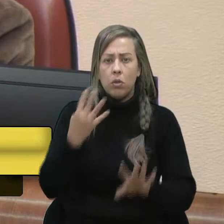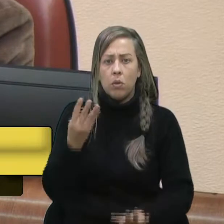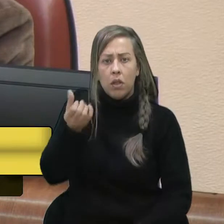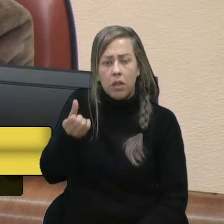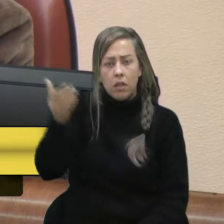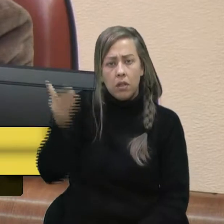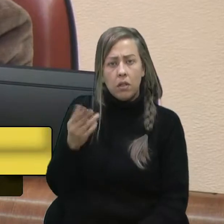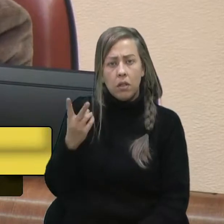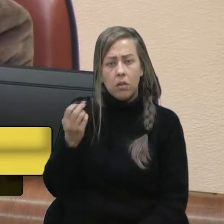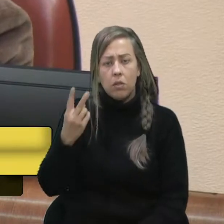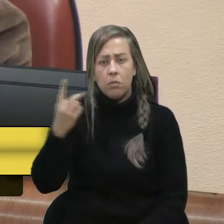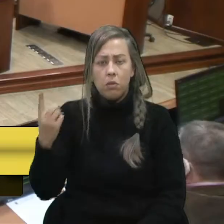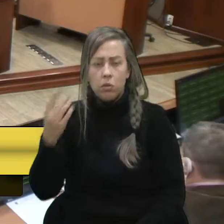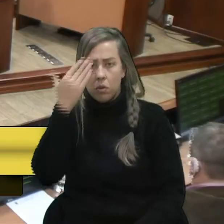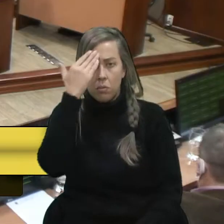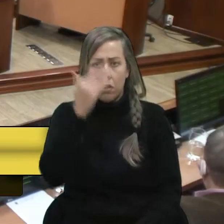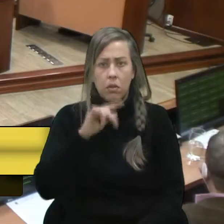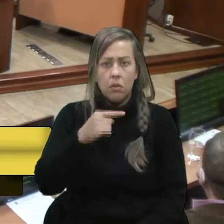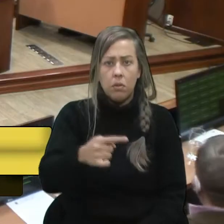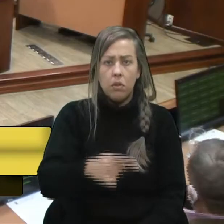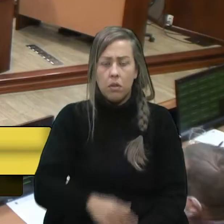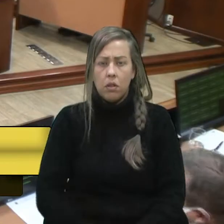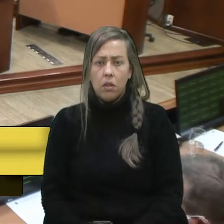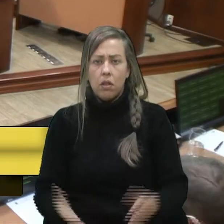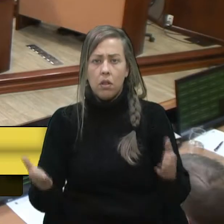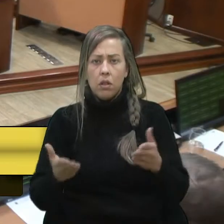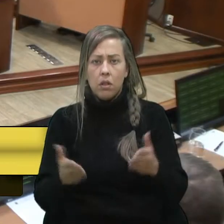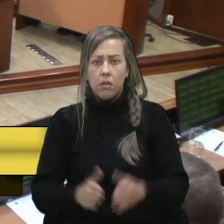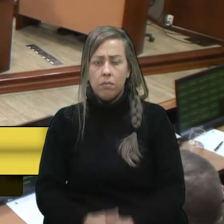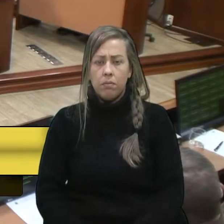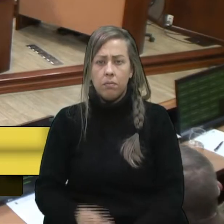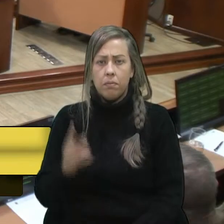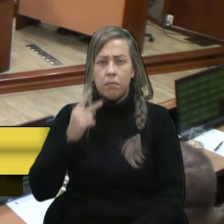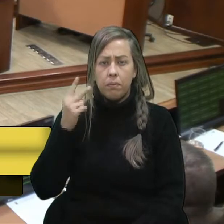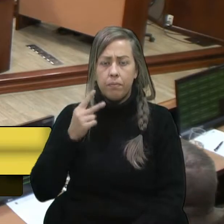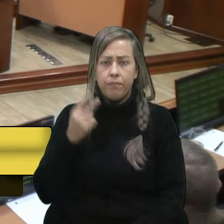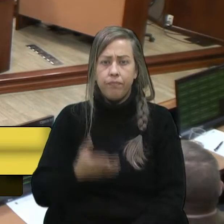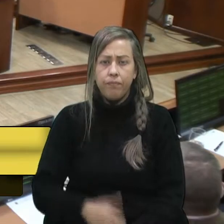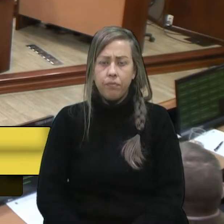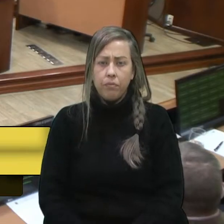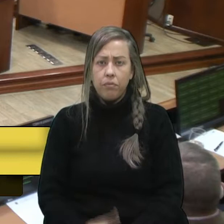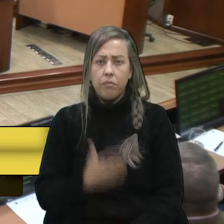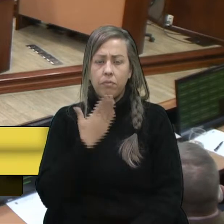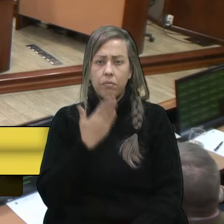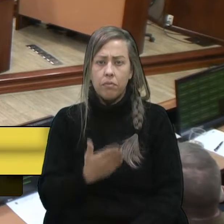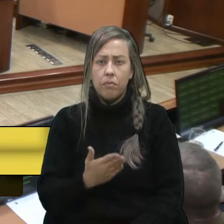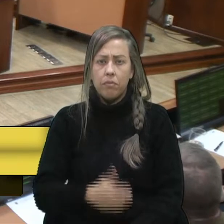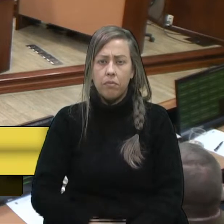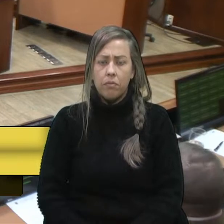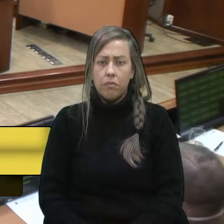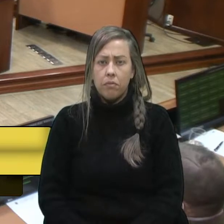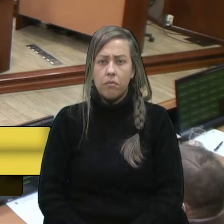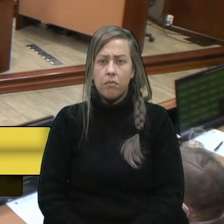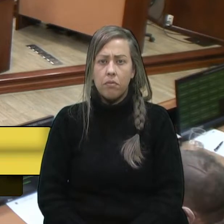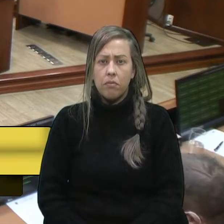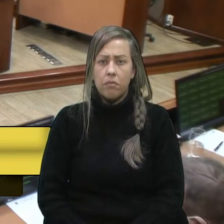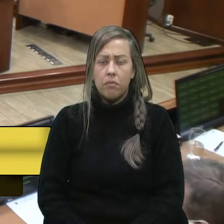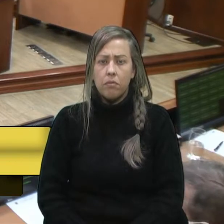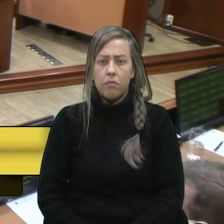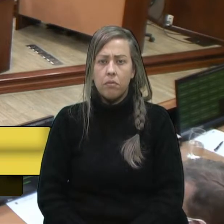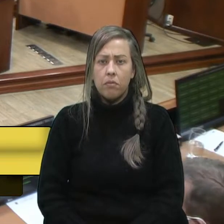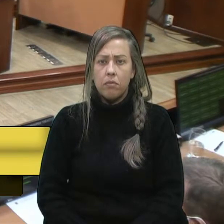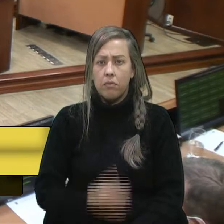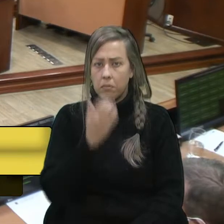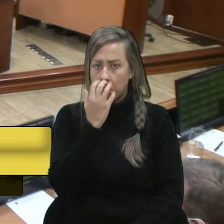-2021. Obrigado, senhor presidente. gente passa a parte ao vereador, peço a parte ao vereador Camiles agora.